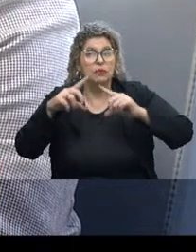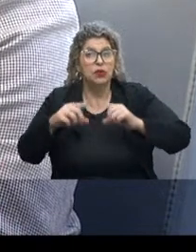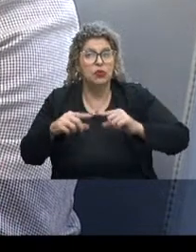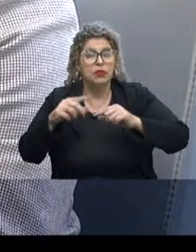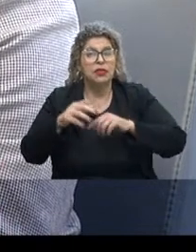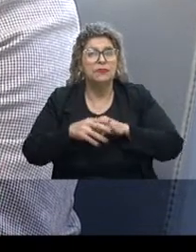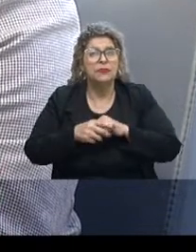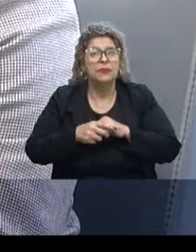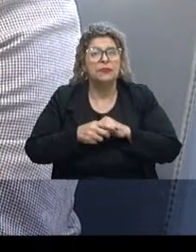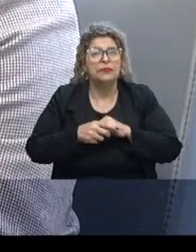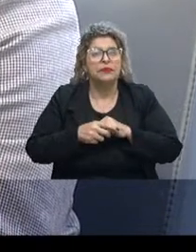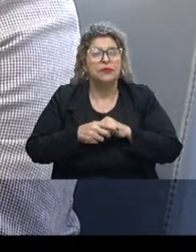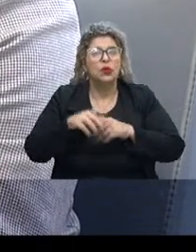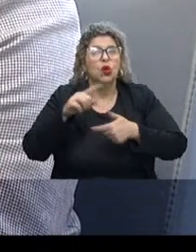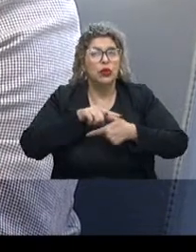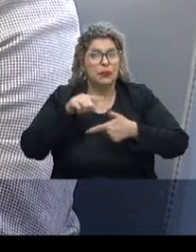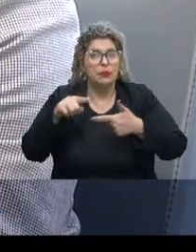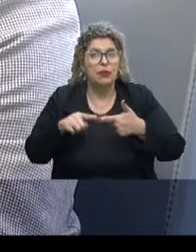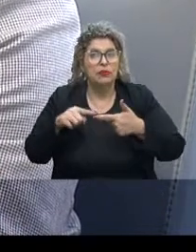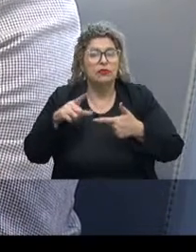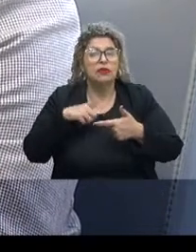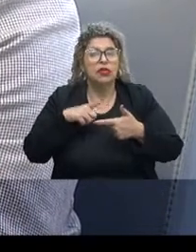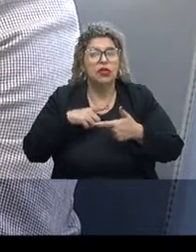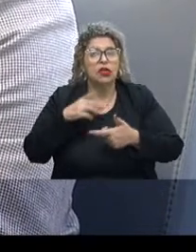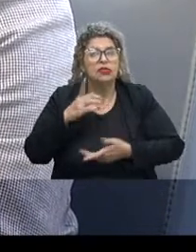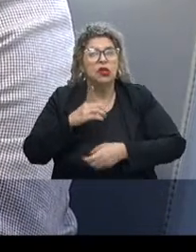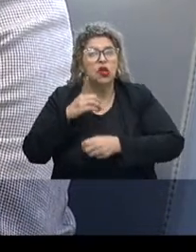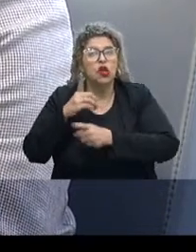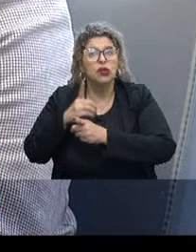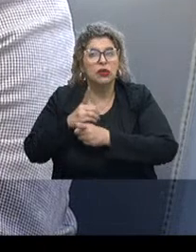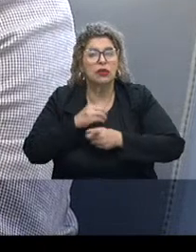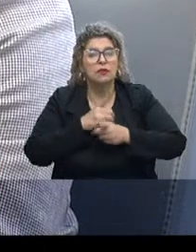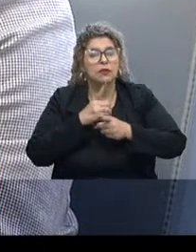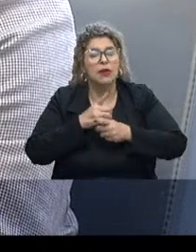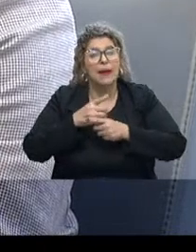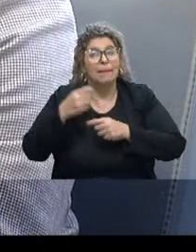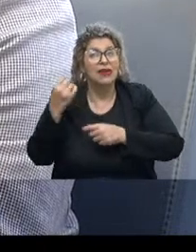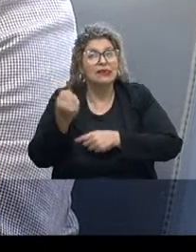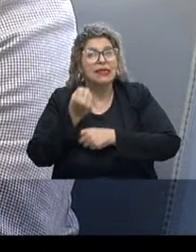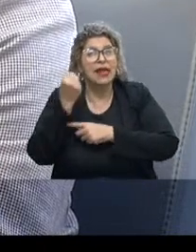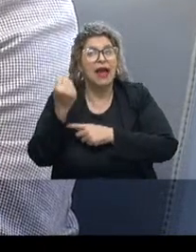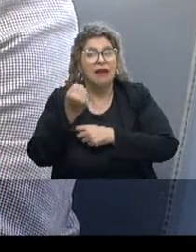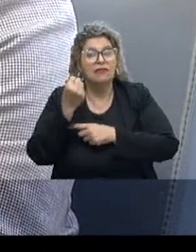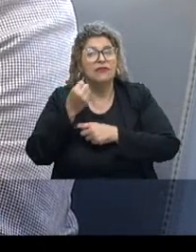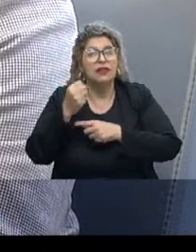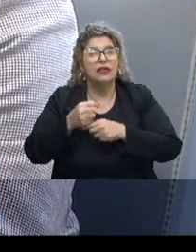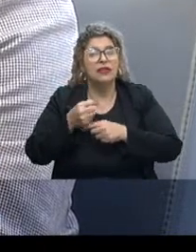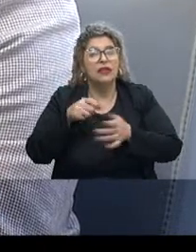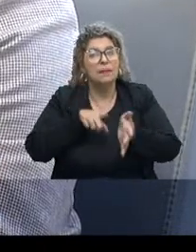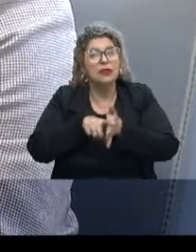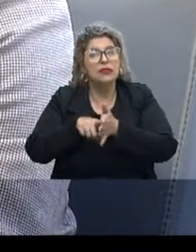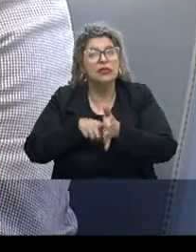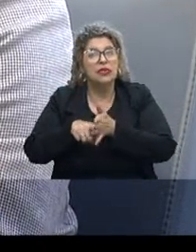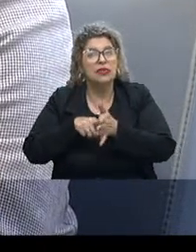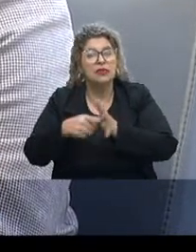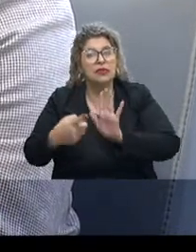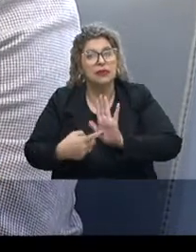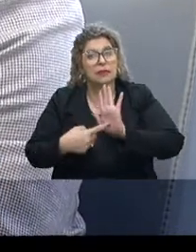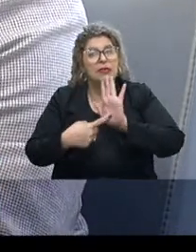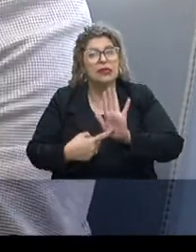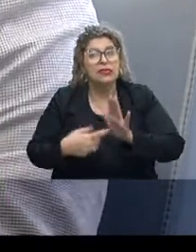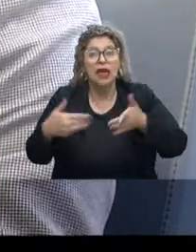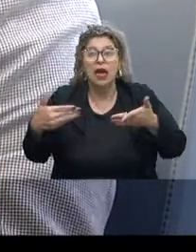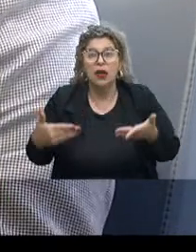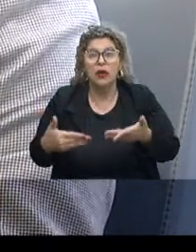dois pontos que nós encontramos como nevrálgicos na pesquisa a ser apresentada agora.